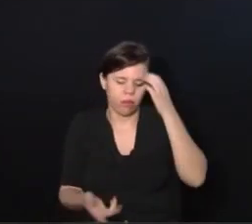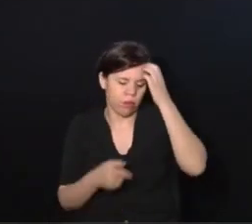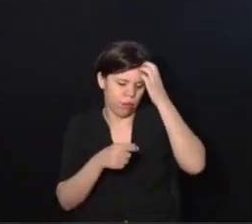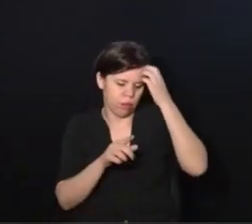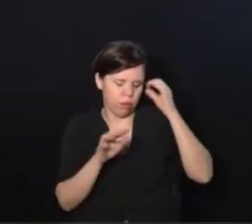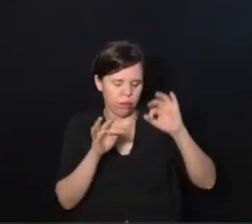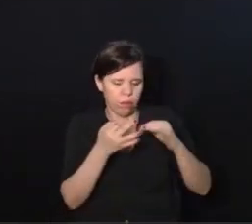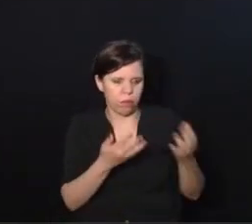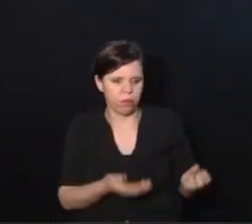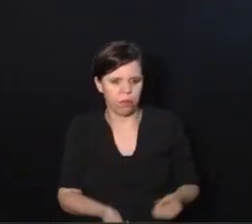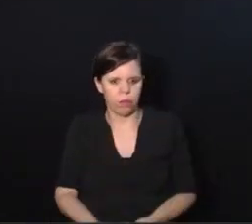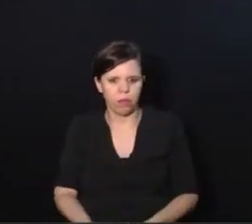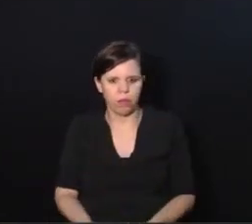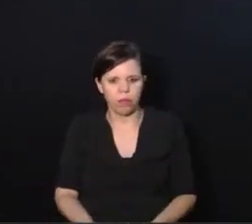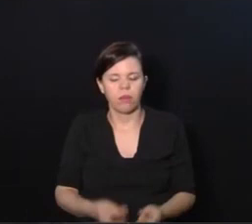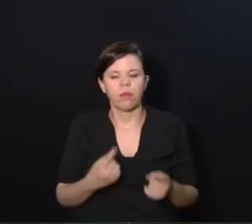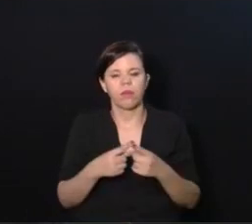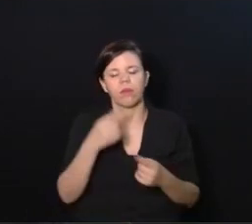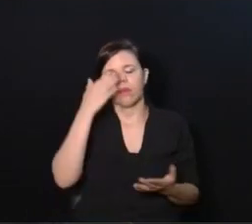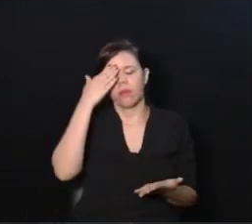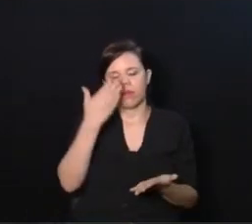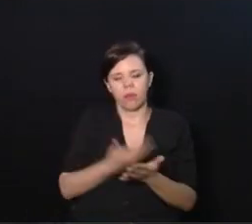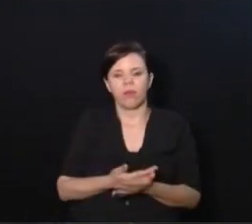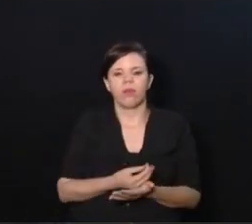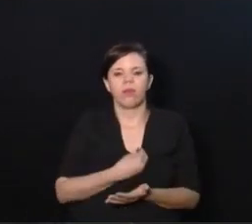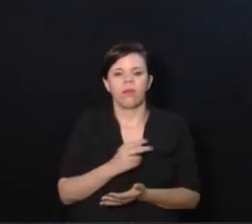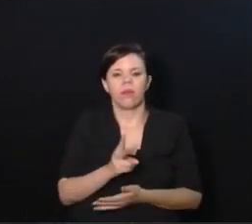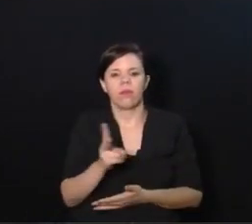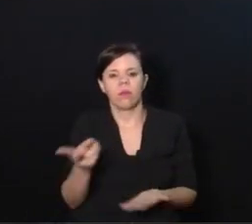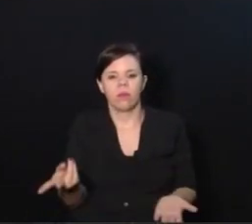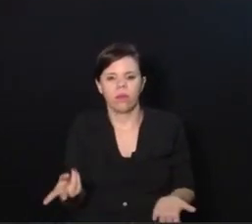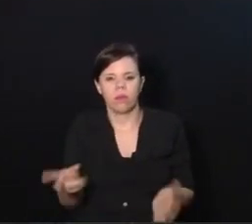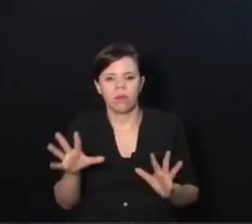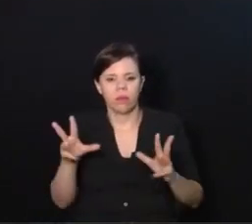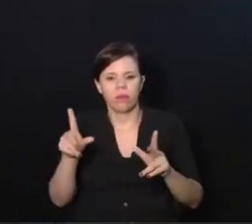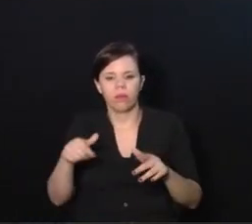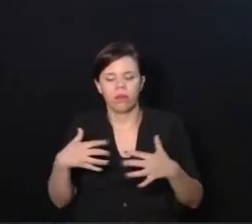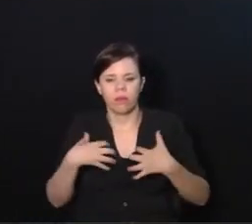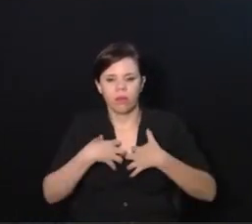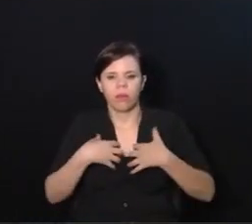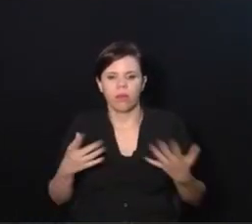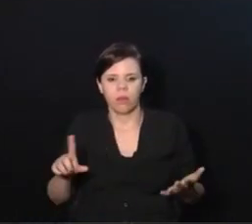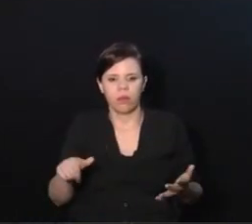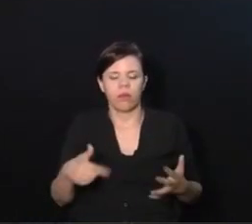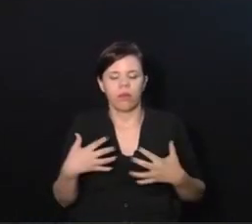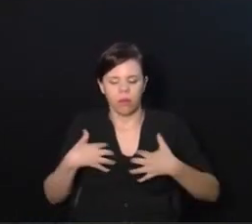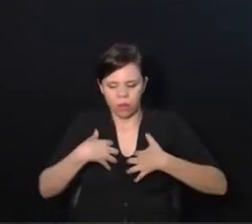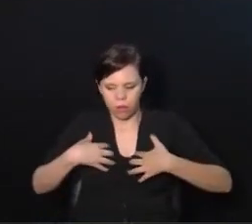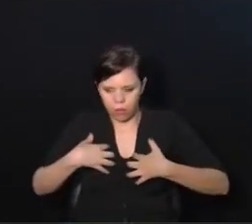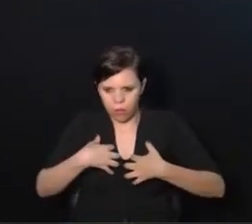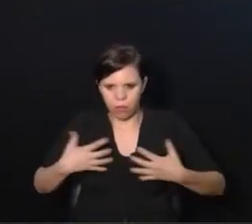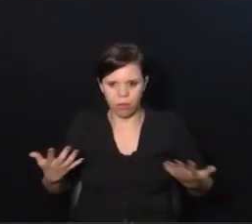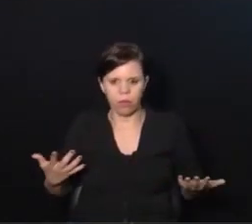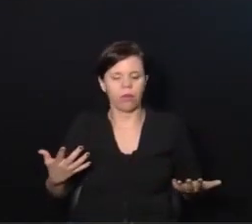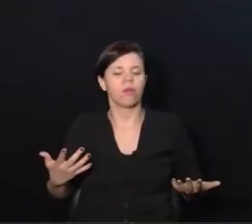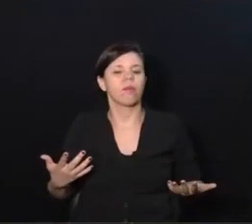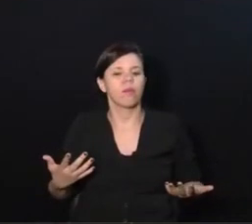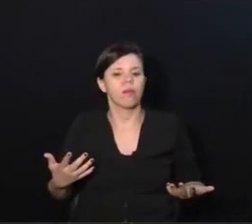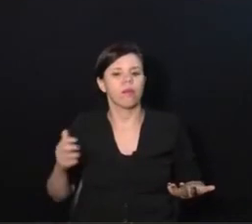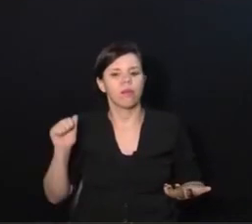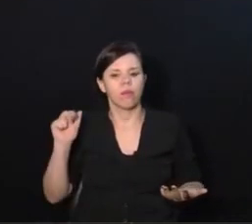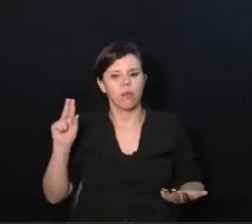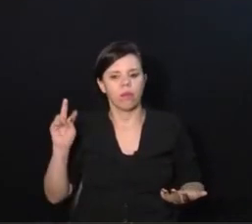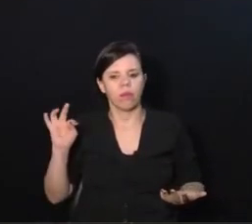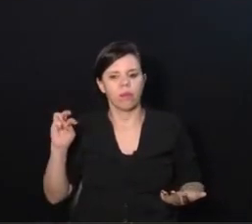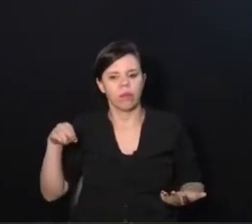família. Porque ela vai acreditar a vida inteira que fulano é autista, que tudo é assim mesmo, porque é autista. Existe autismo?